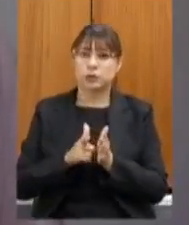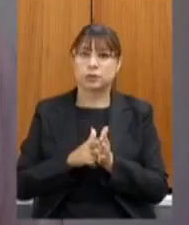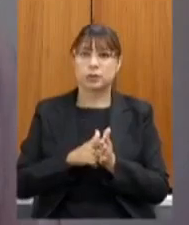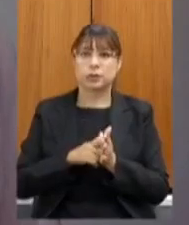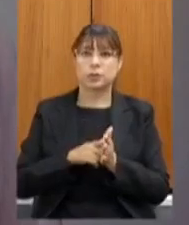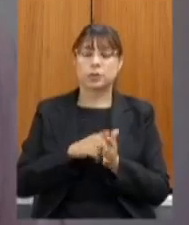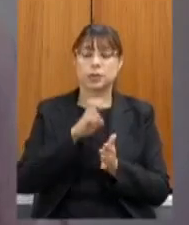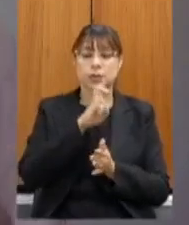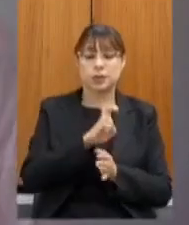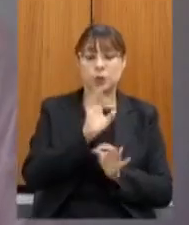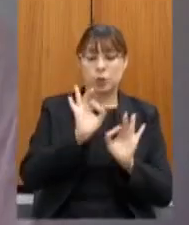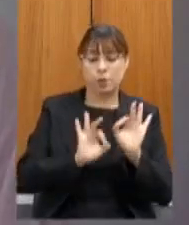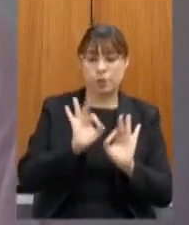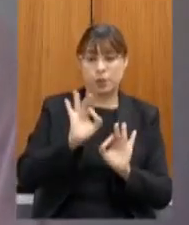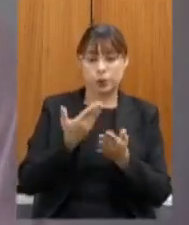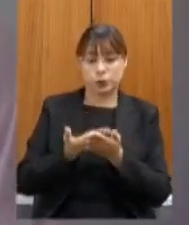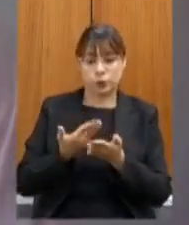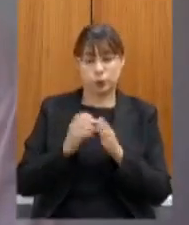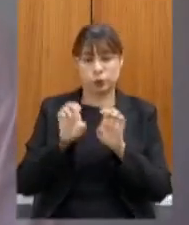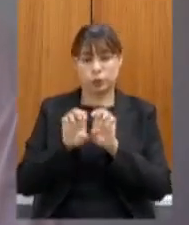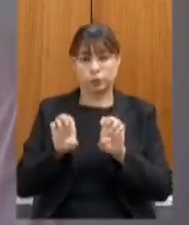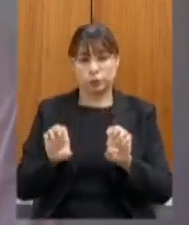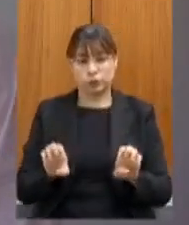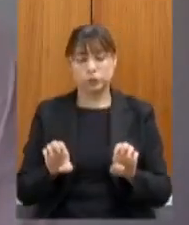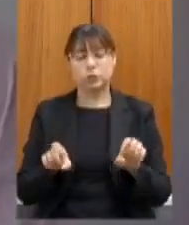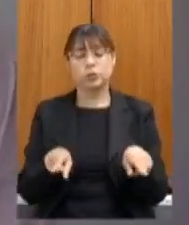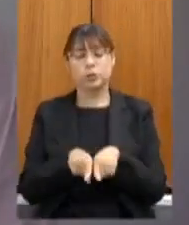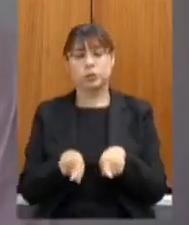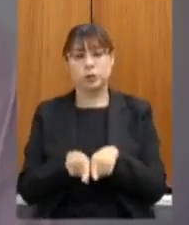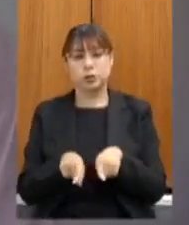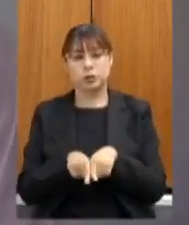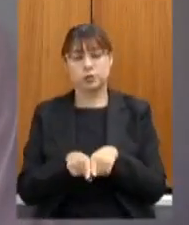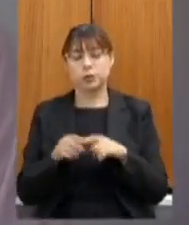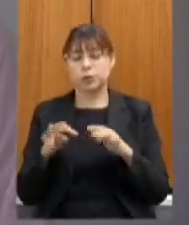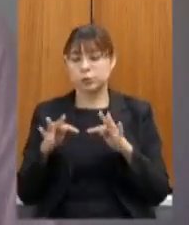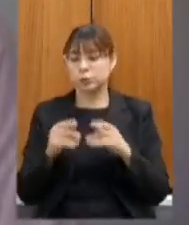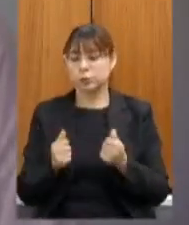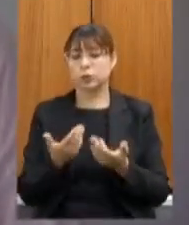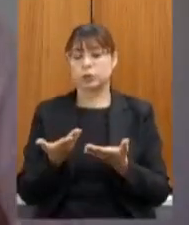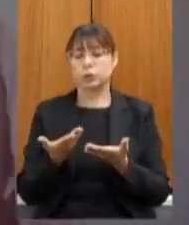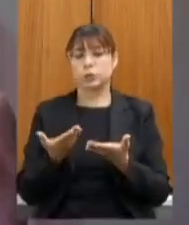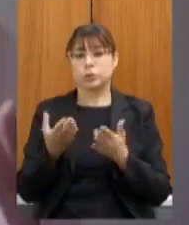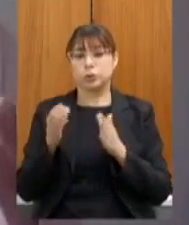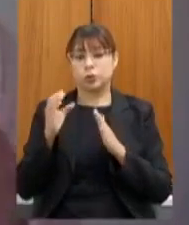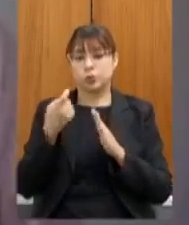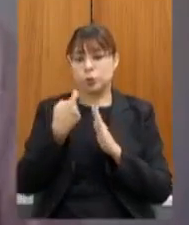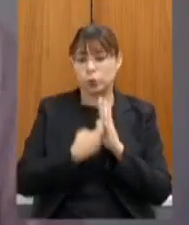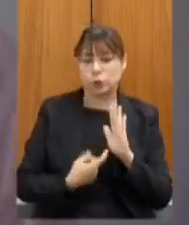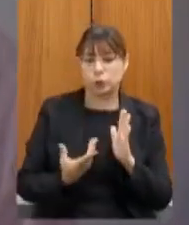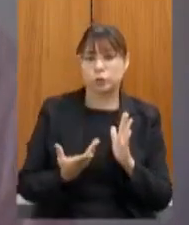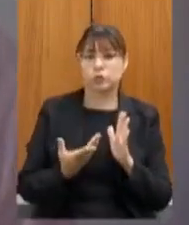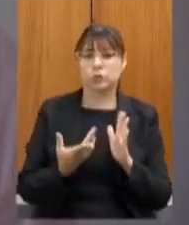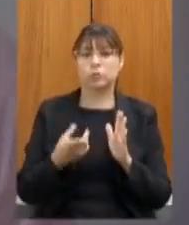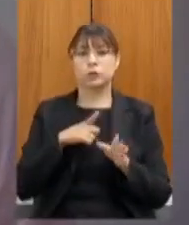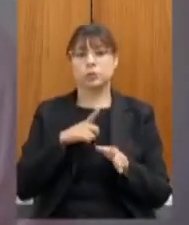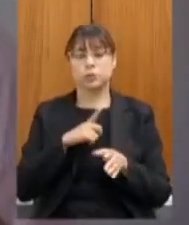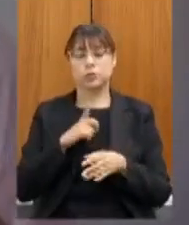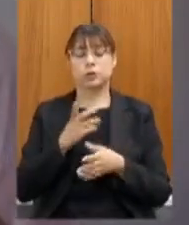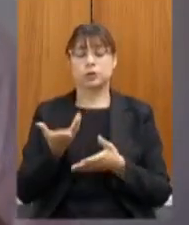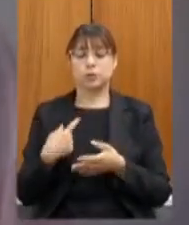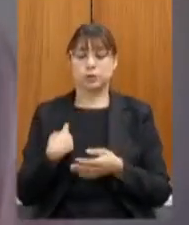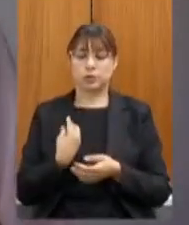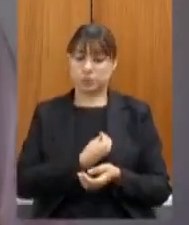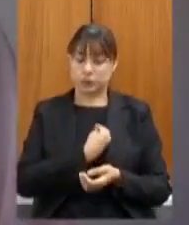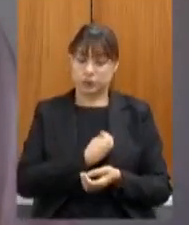de estudo tutorados em todos os componentes curriculares por fazer parte do Conselho de Secretários de Educação